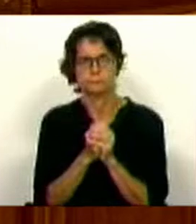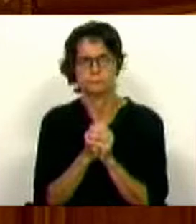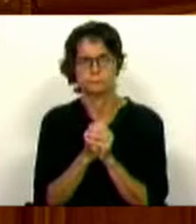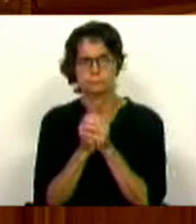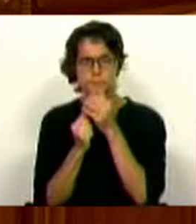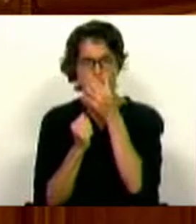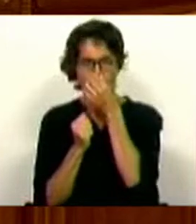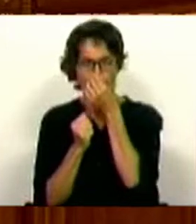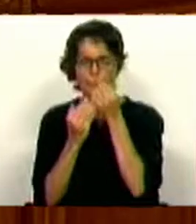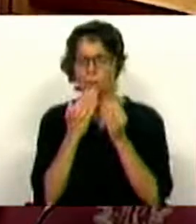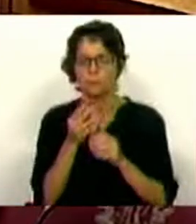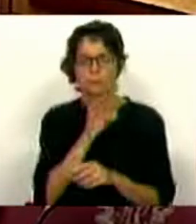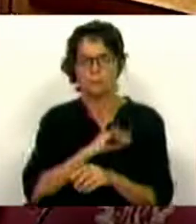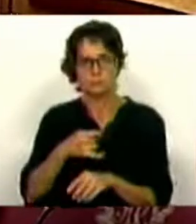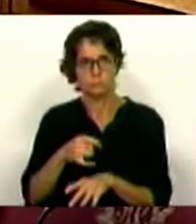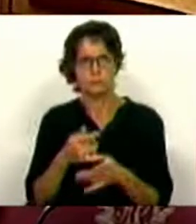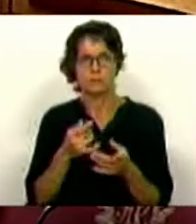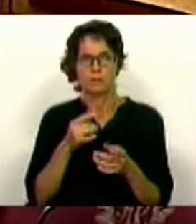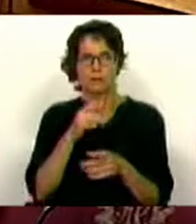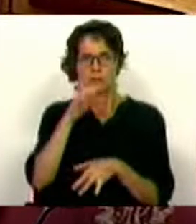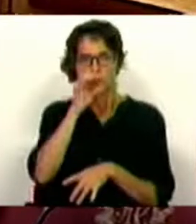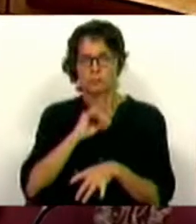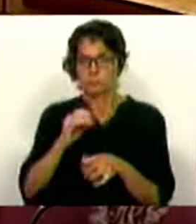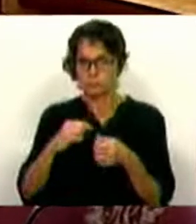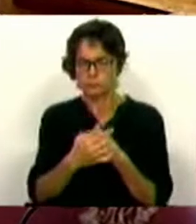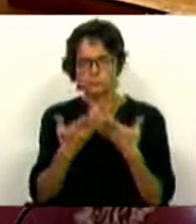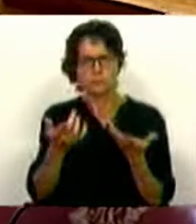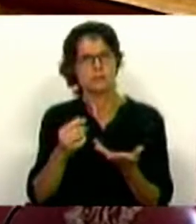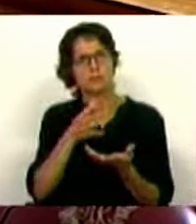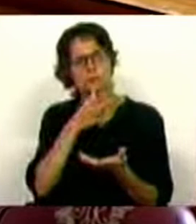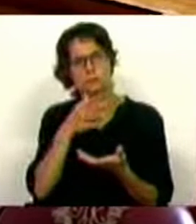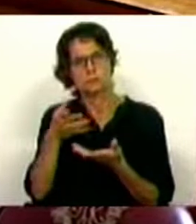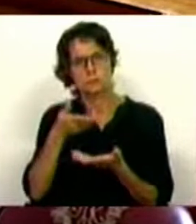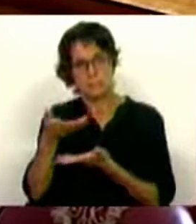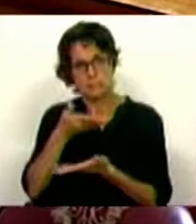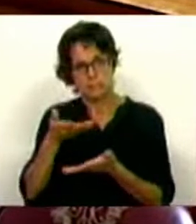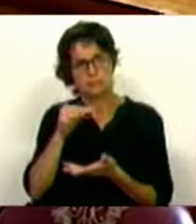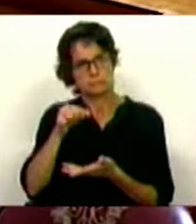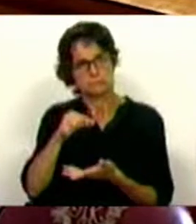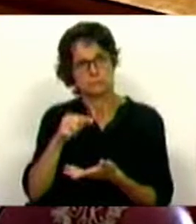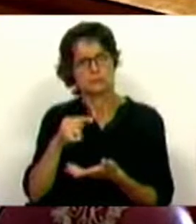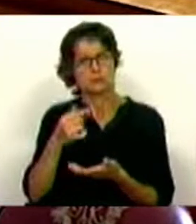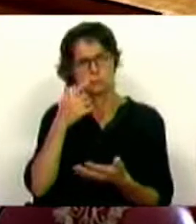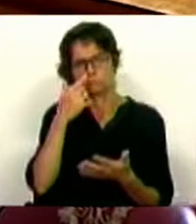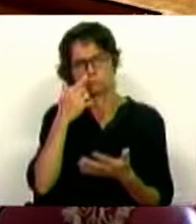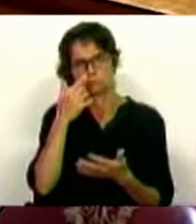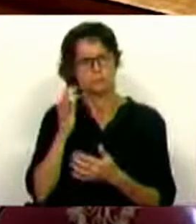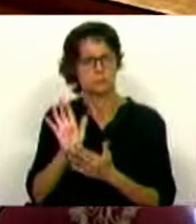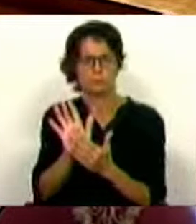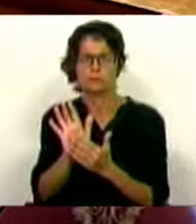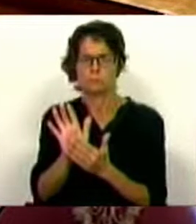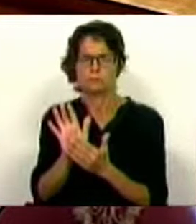Muito obrigado, Sr. Presidente, Srs. Membros do Governo. O debate sobre a recuperação económica há uma década demonstra espírito de humildade,